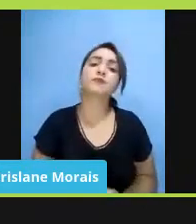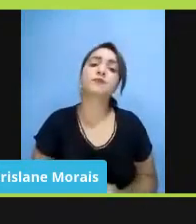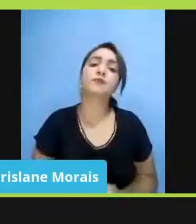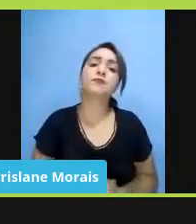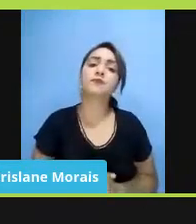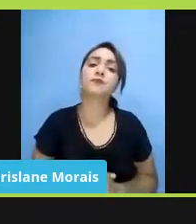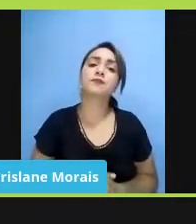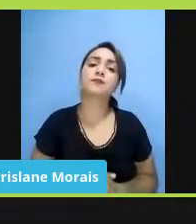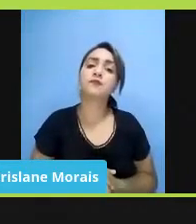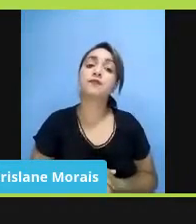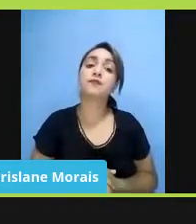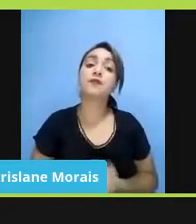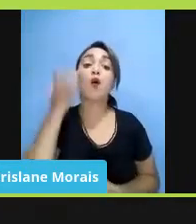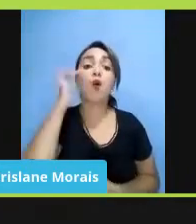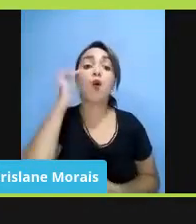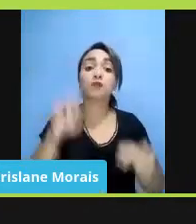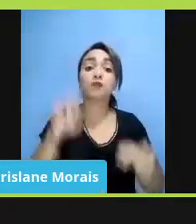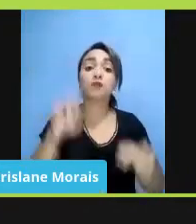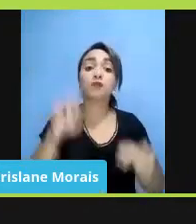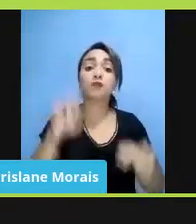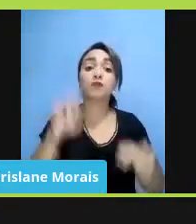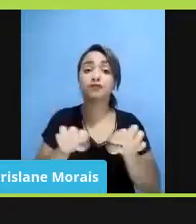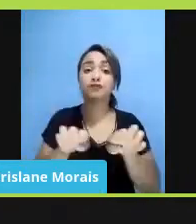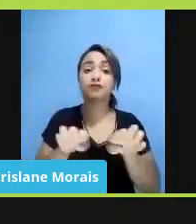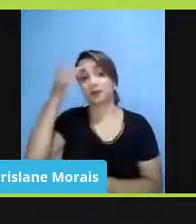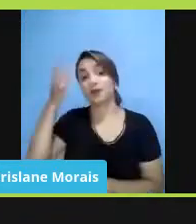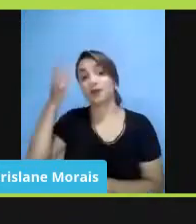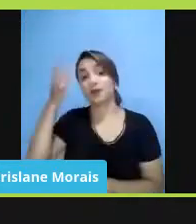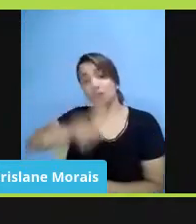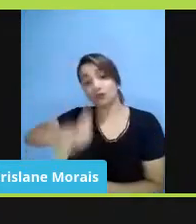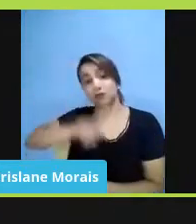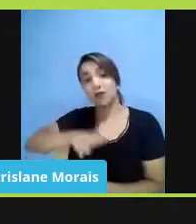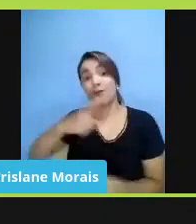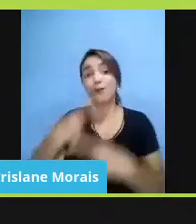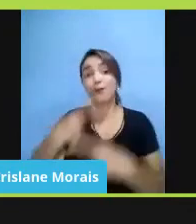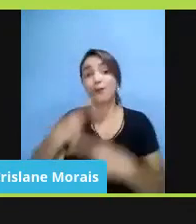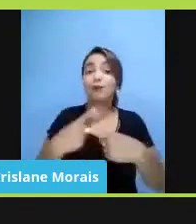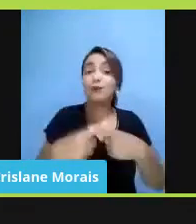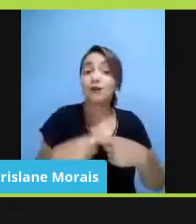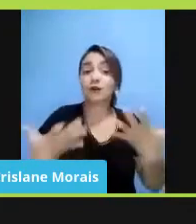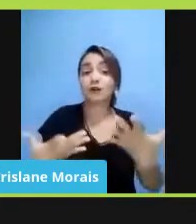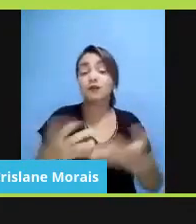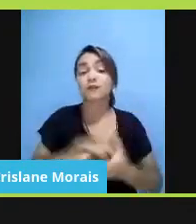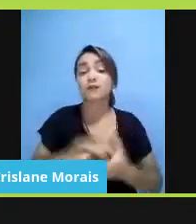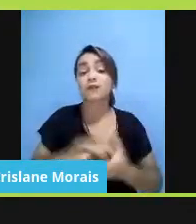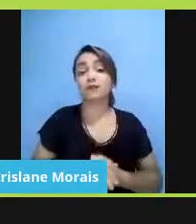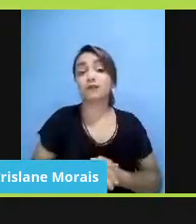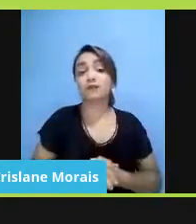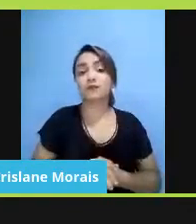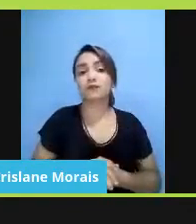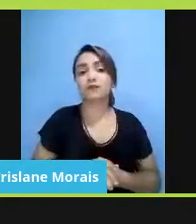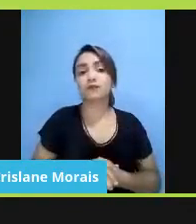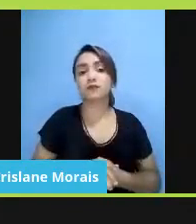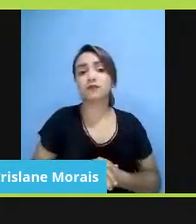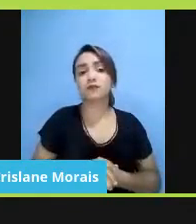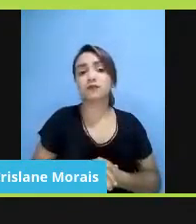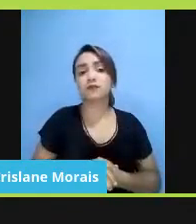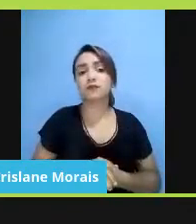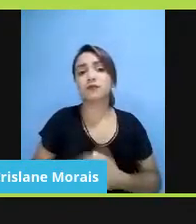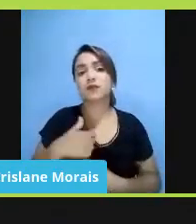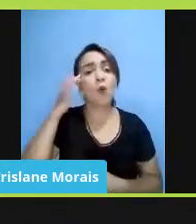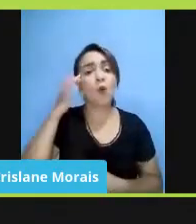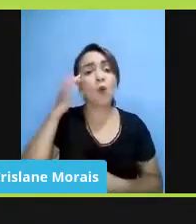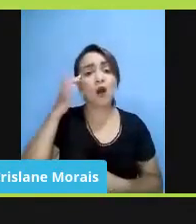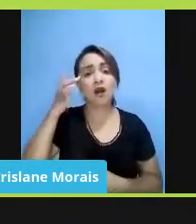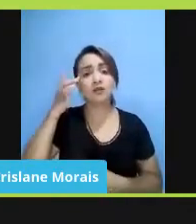Eu acho que tem no campo do consumidor, eu acho que tem, porque, enfim, eu acho que por onde a gente anda, sabe?